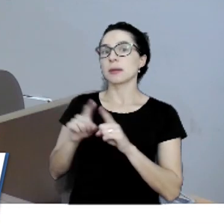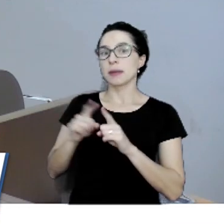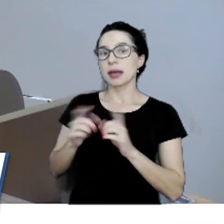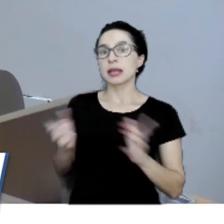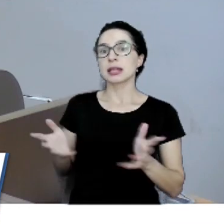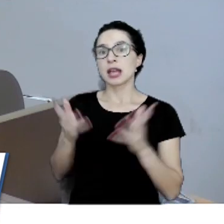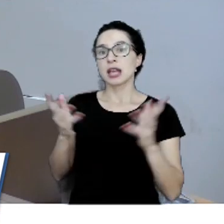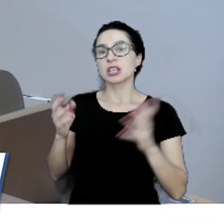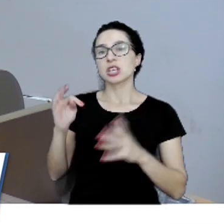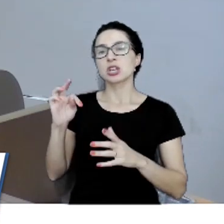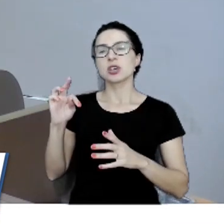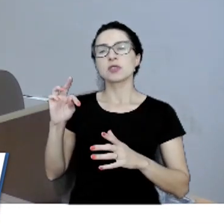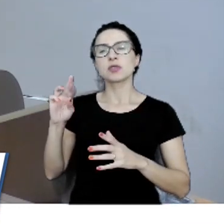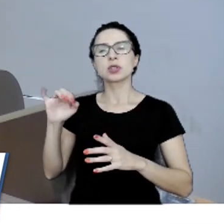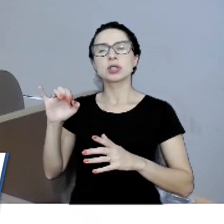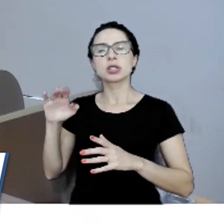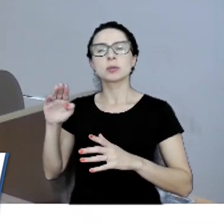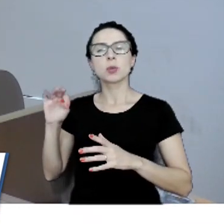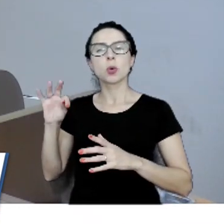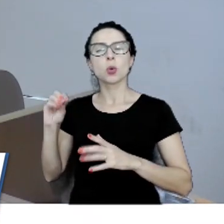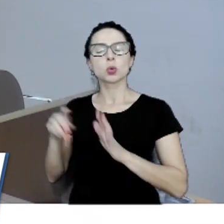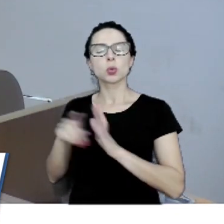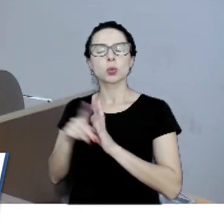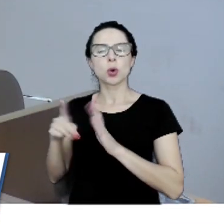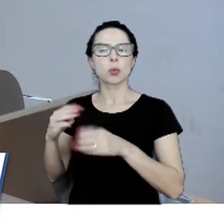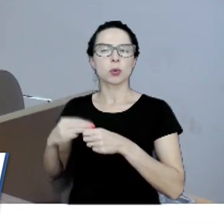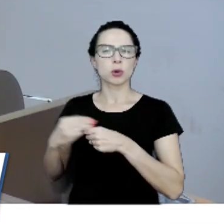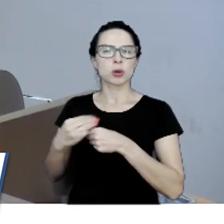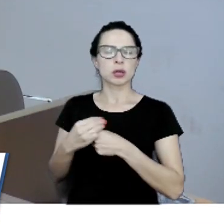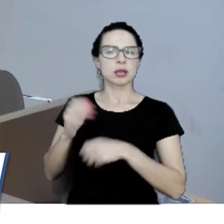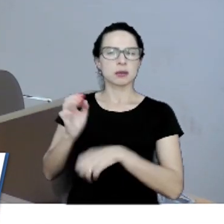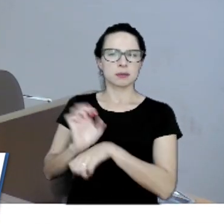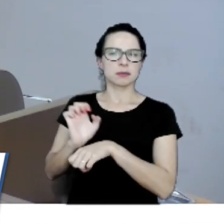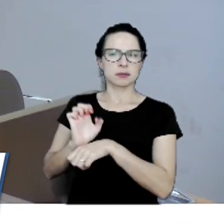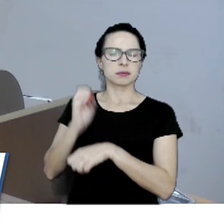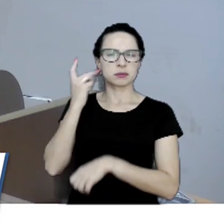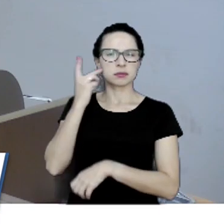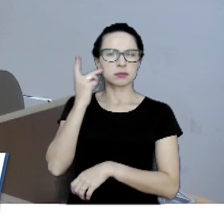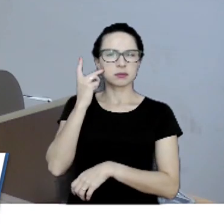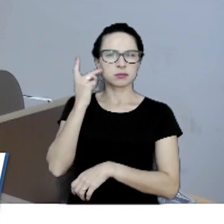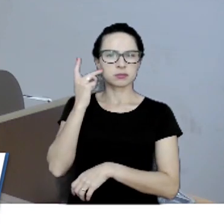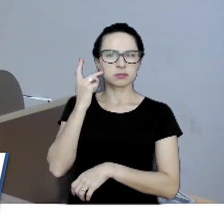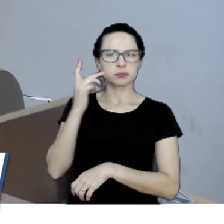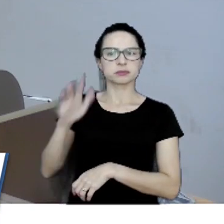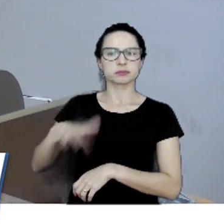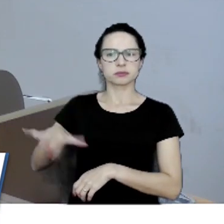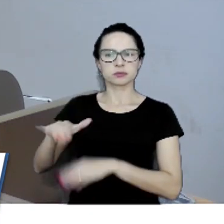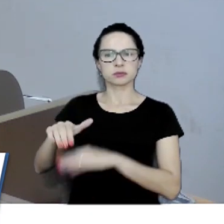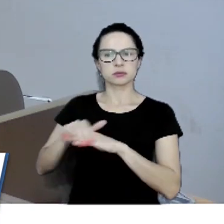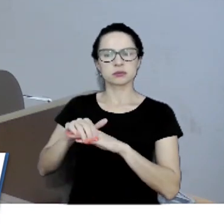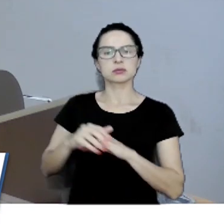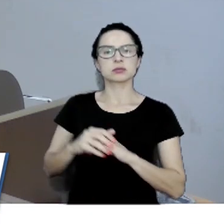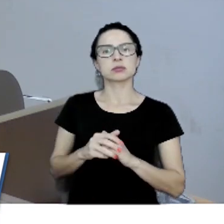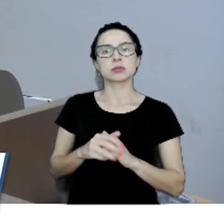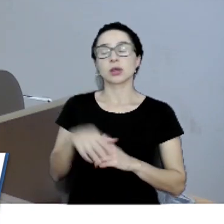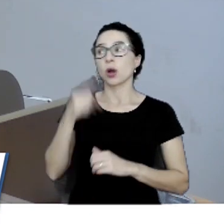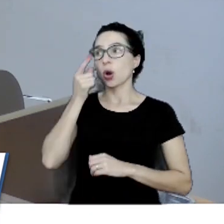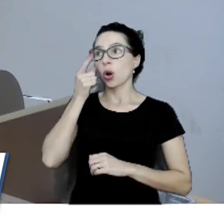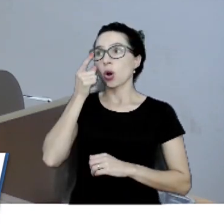que são incidentes aqui do município, daqui do estado de São Paulo, no setor calçadista. Ontem,